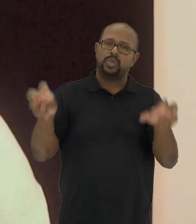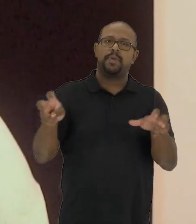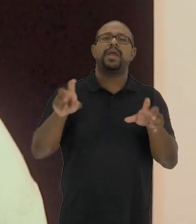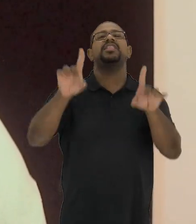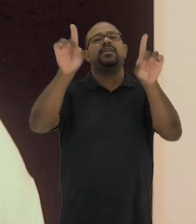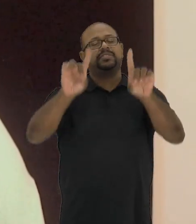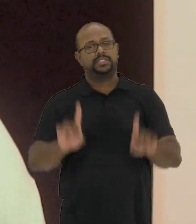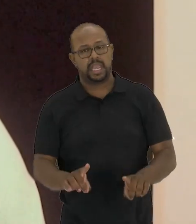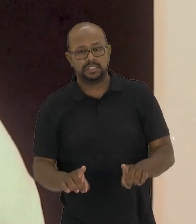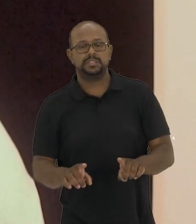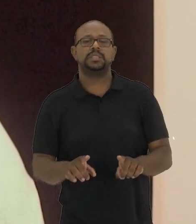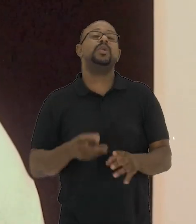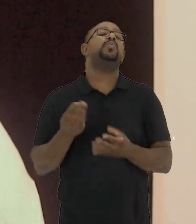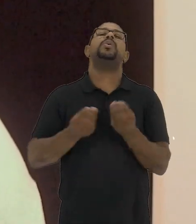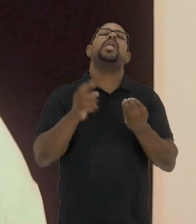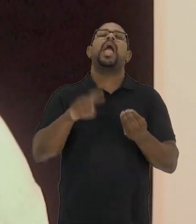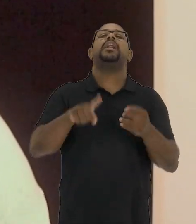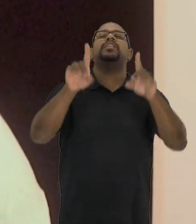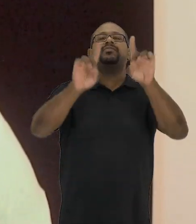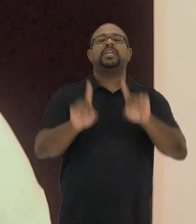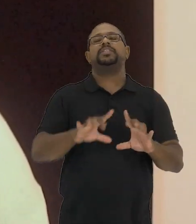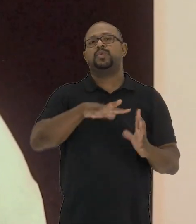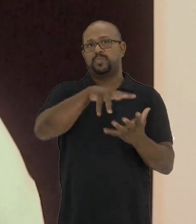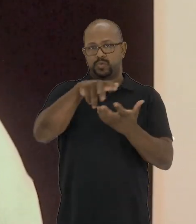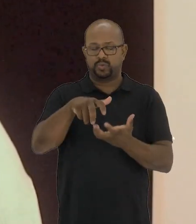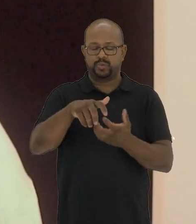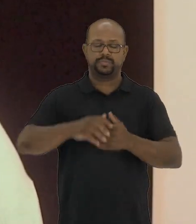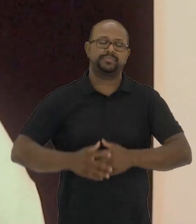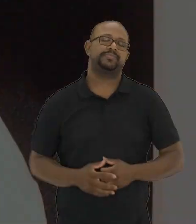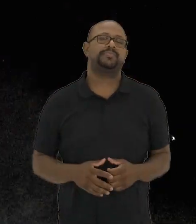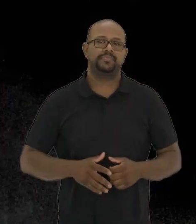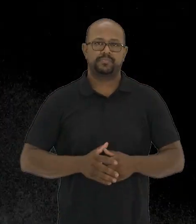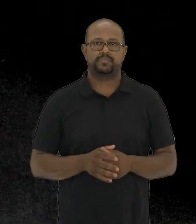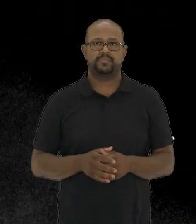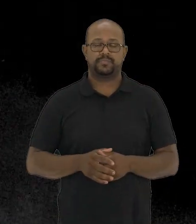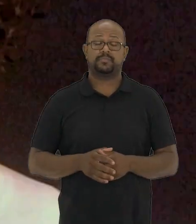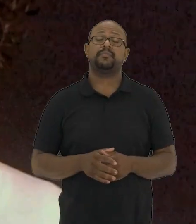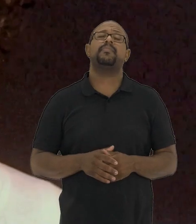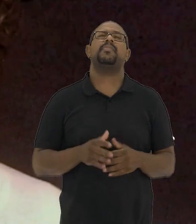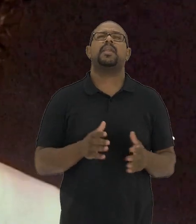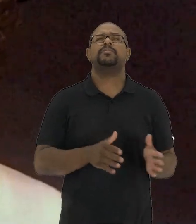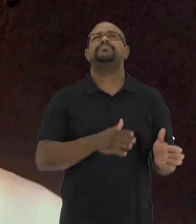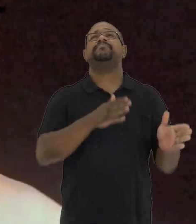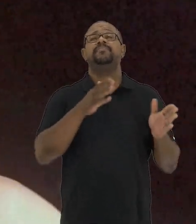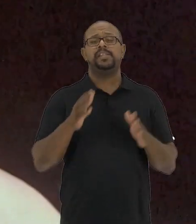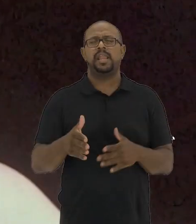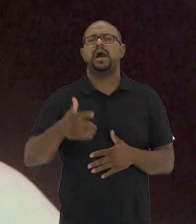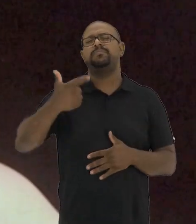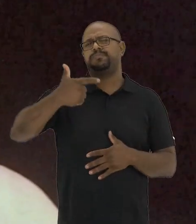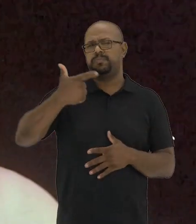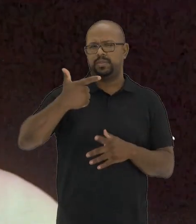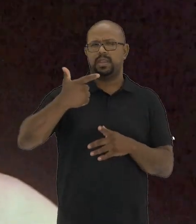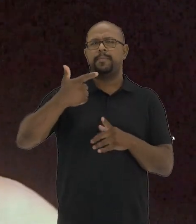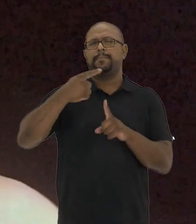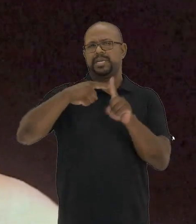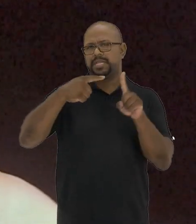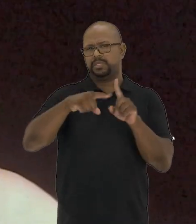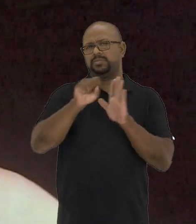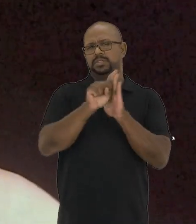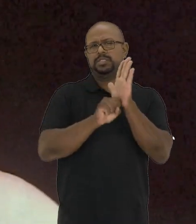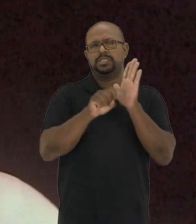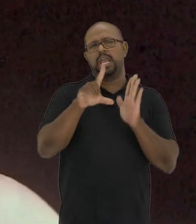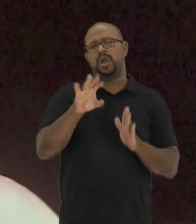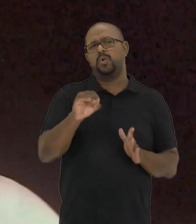terrível sobre as deficiências e as noções das deficiências no mundo. Na segunda metade do século XX,